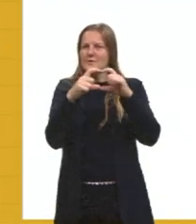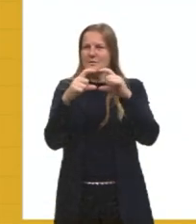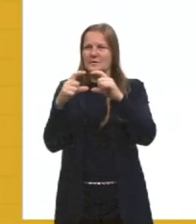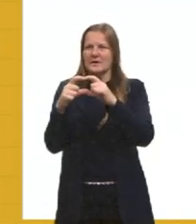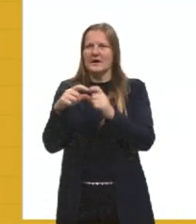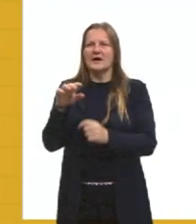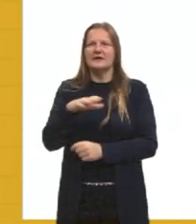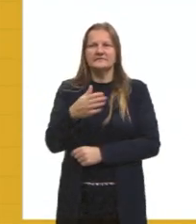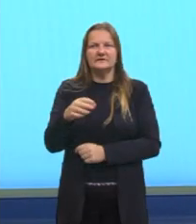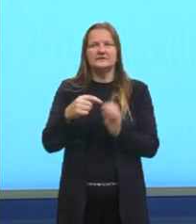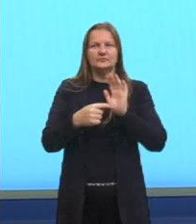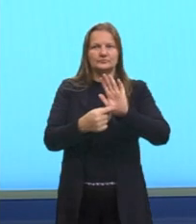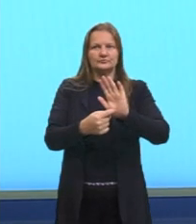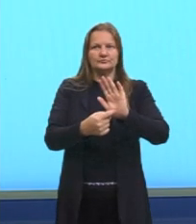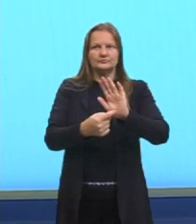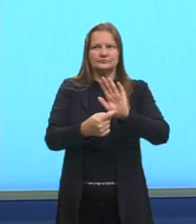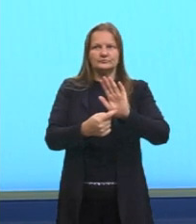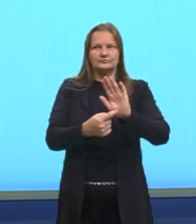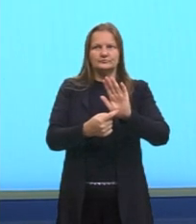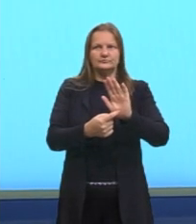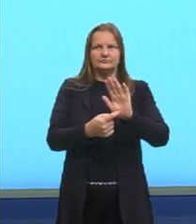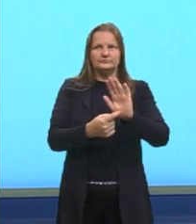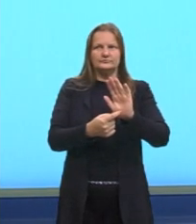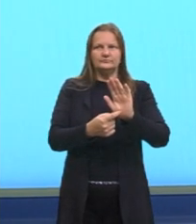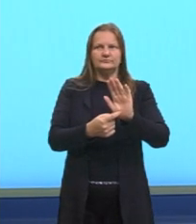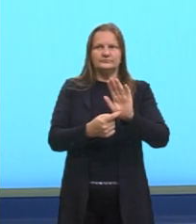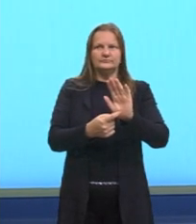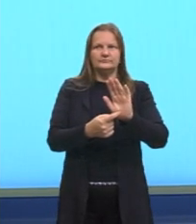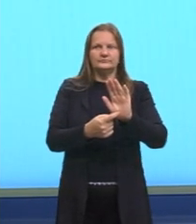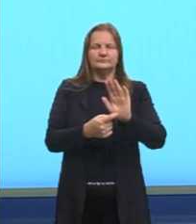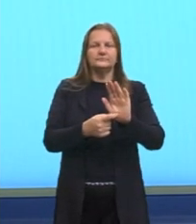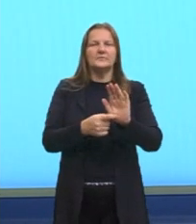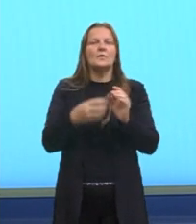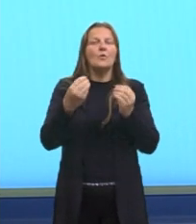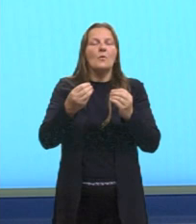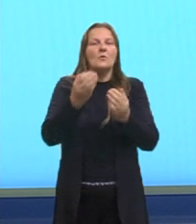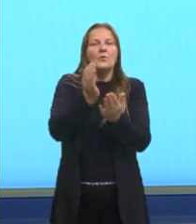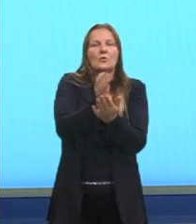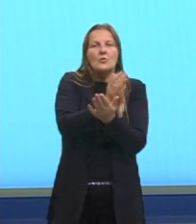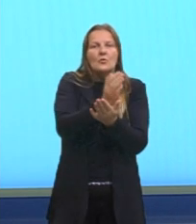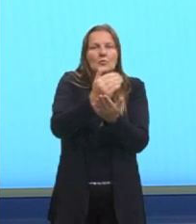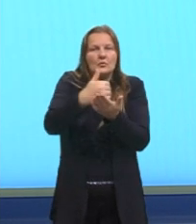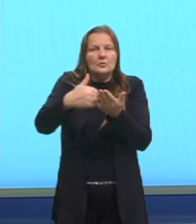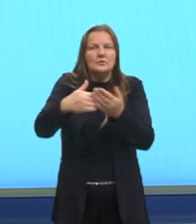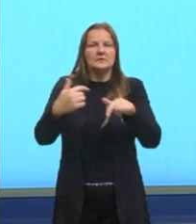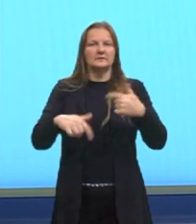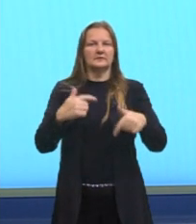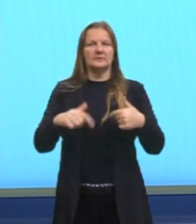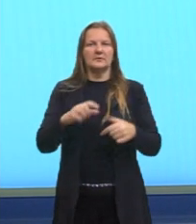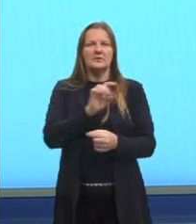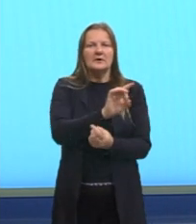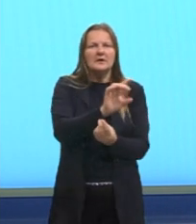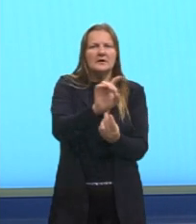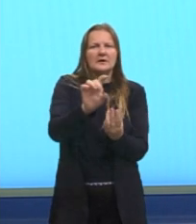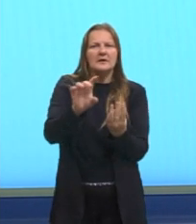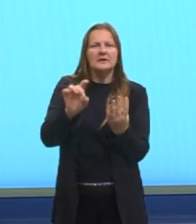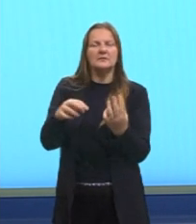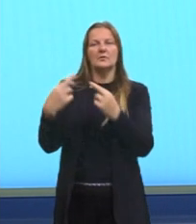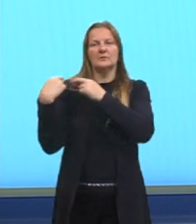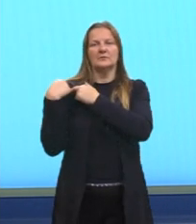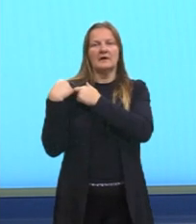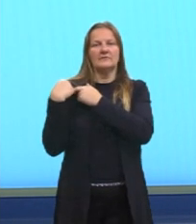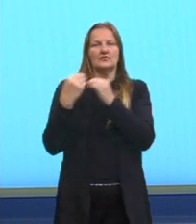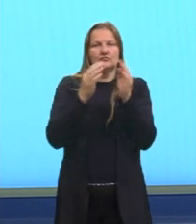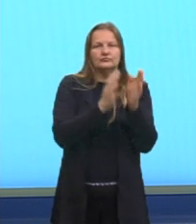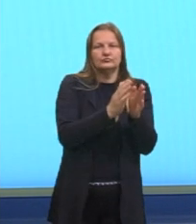aparece, né, sobre a relação da divisão do trabalho. Então, cada um dos trabalhadores vai ser responsável por